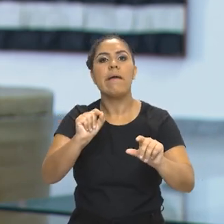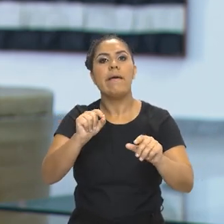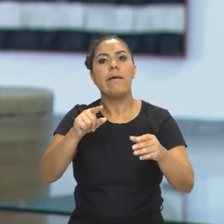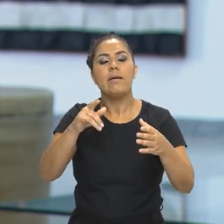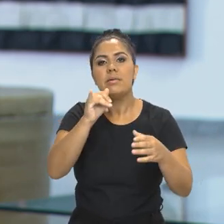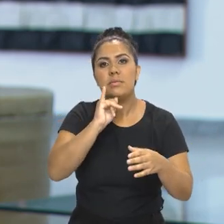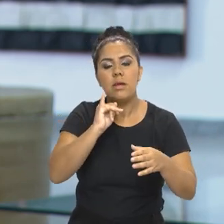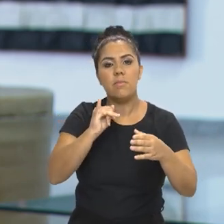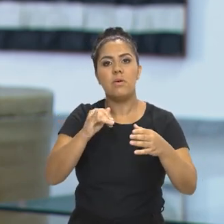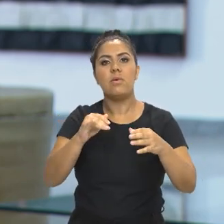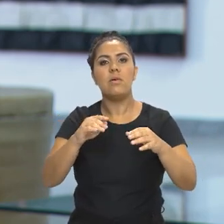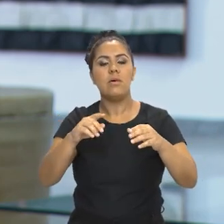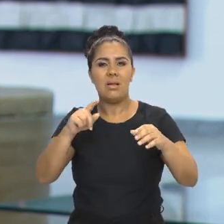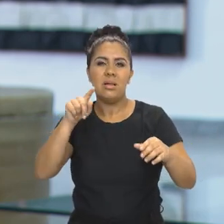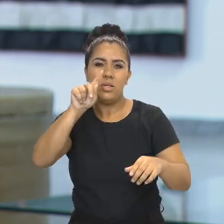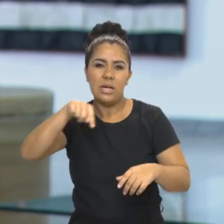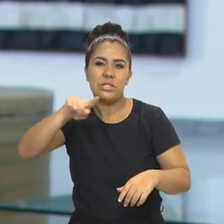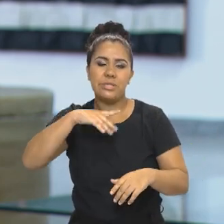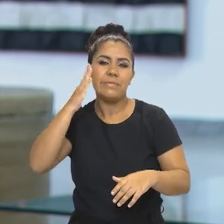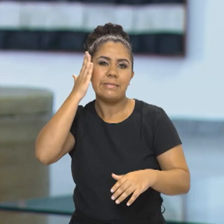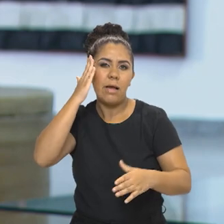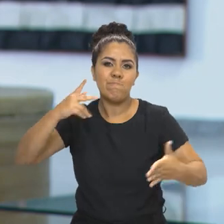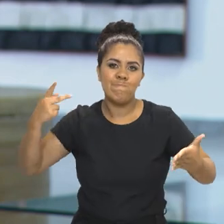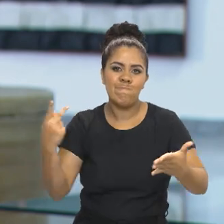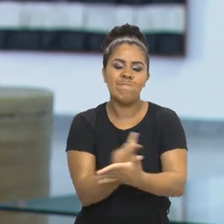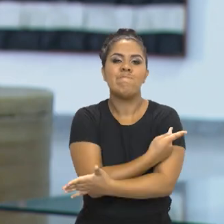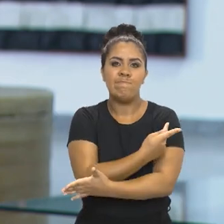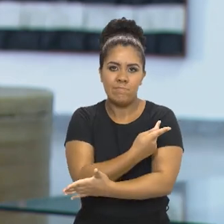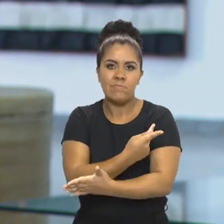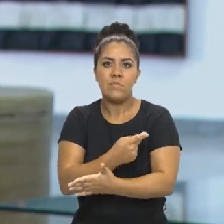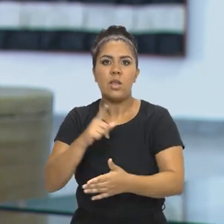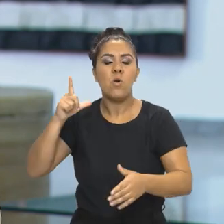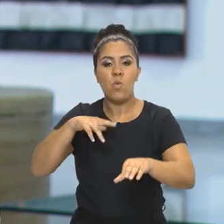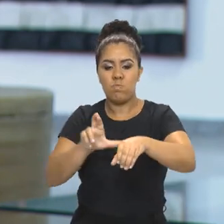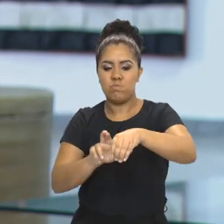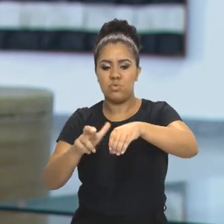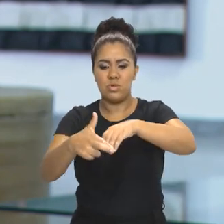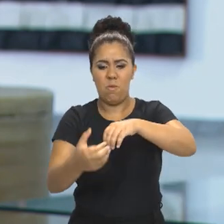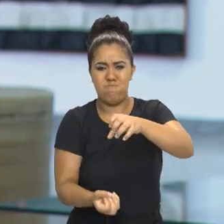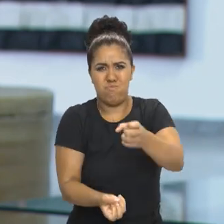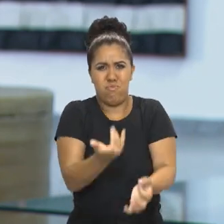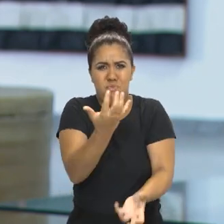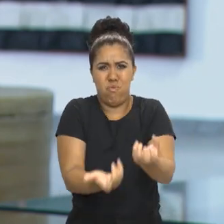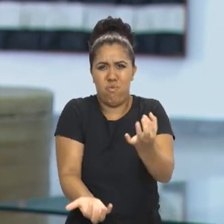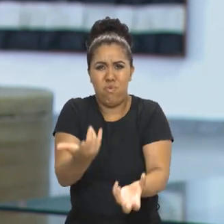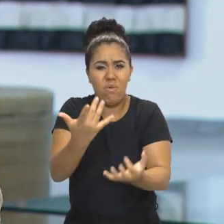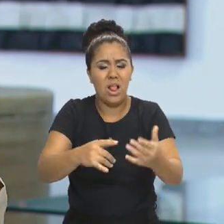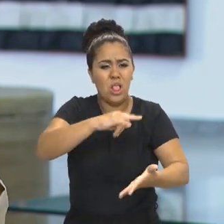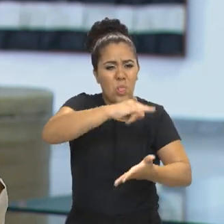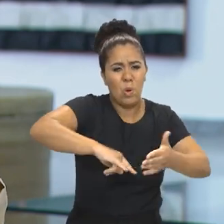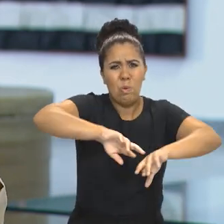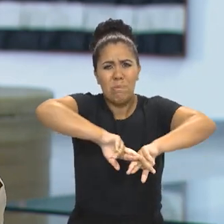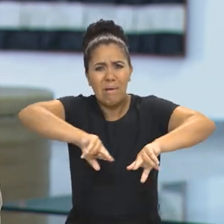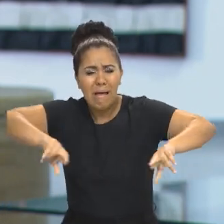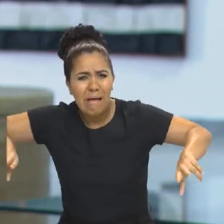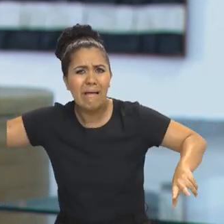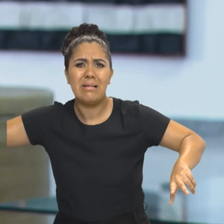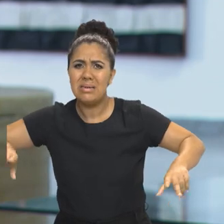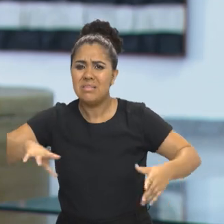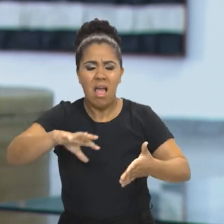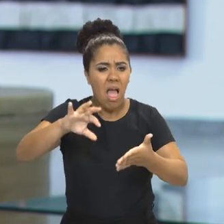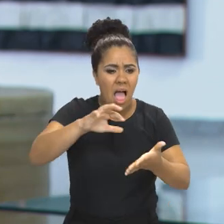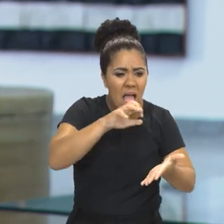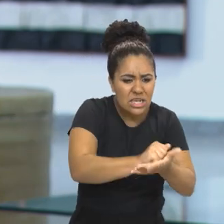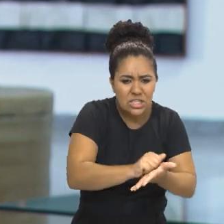gestão de risco. A gente assistiu o que aconteceu com o Museu Nacional, que pegou fogo, parte também dos seus documentos, né.